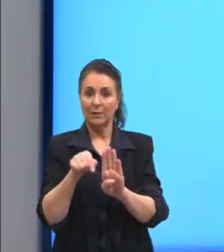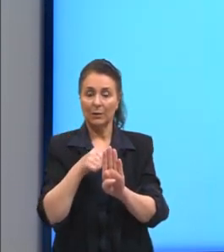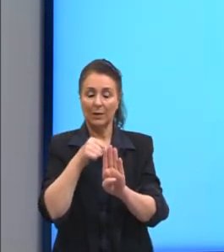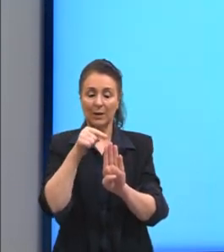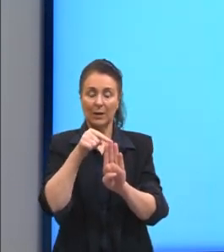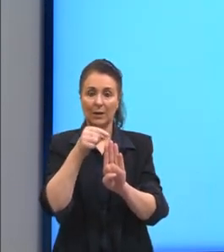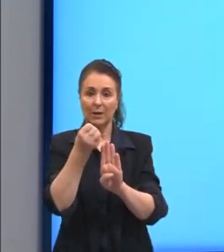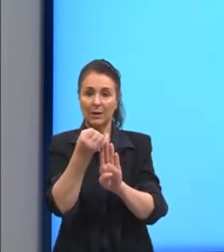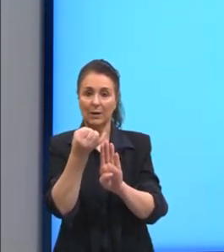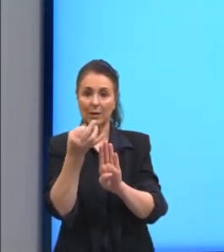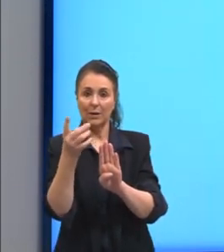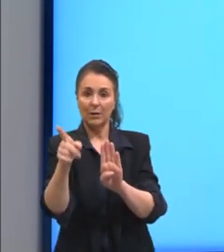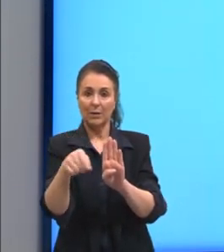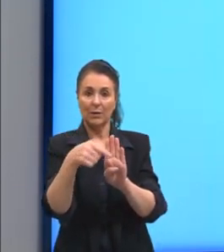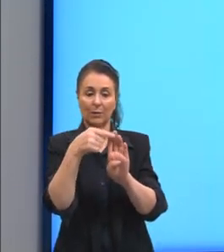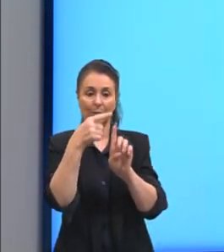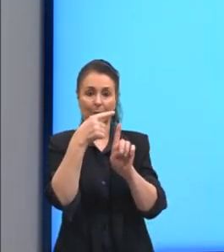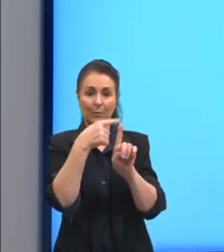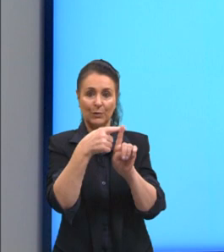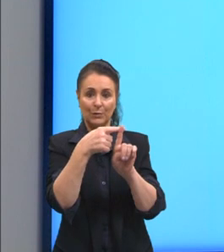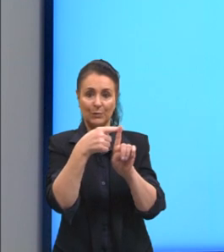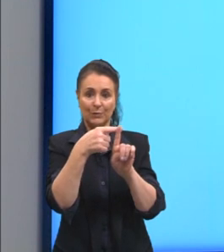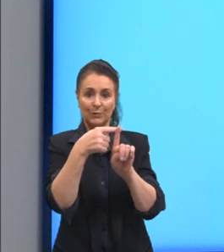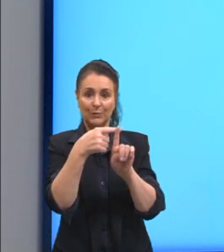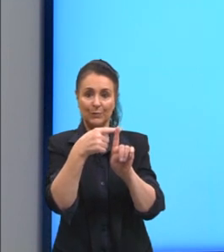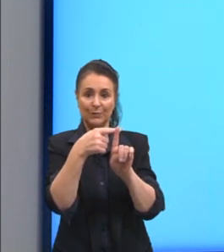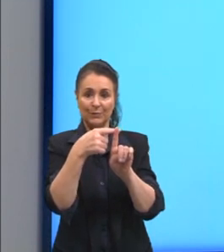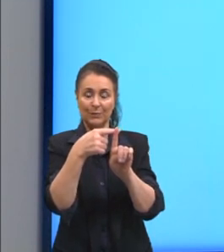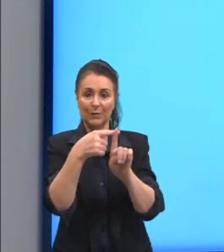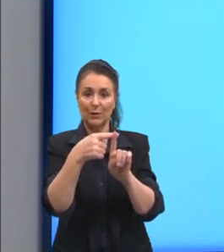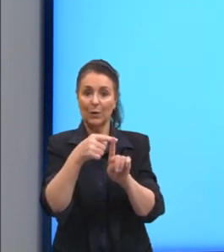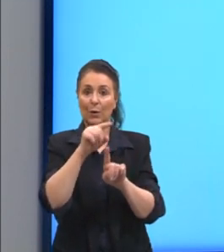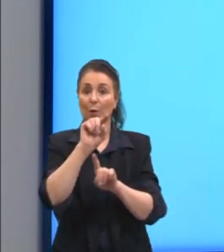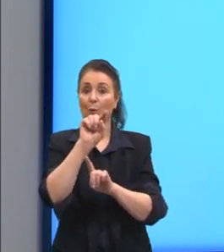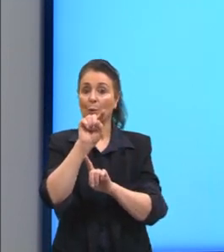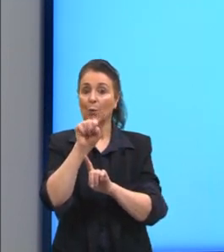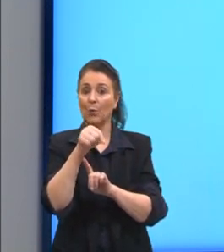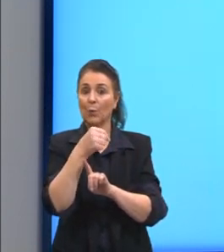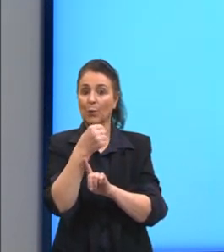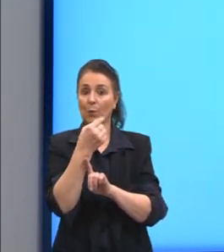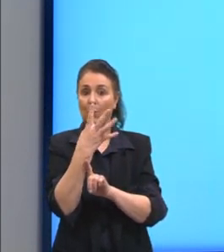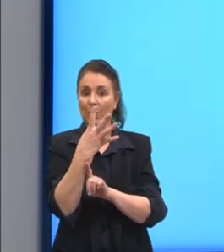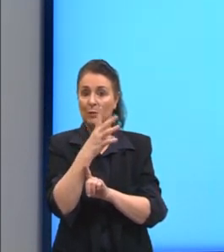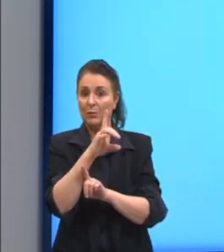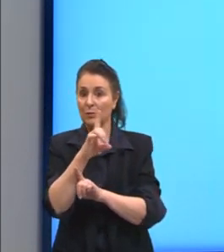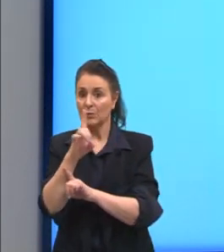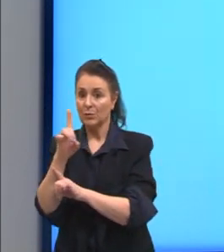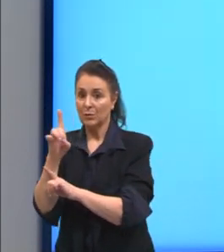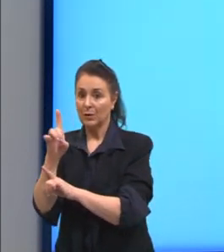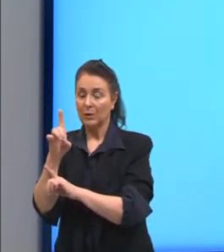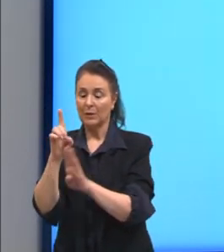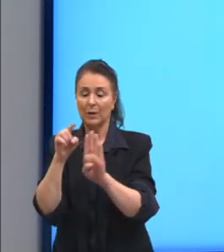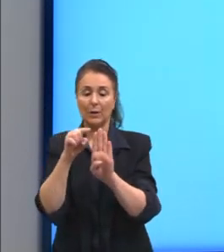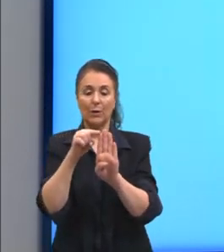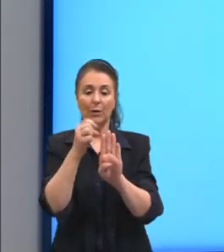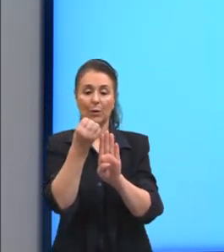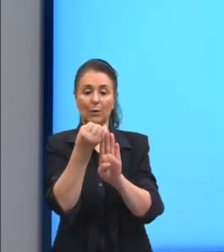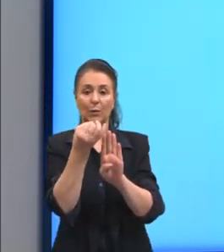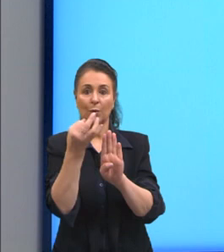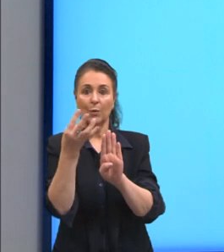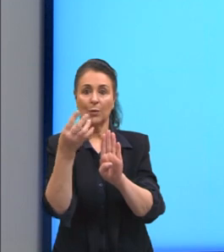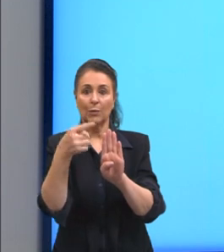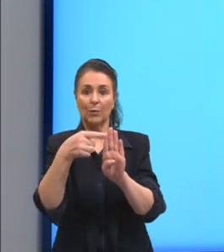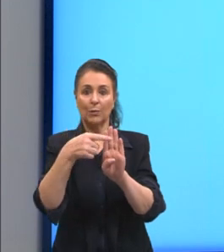ficaria positivo. Aqui eu andei 4 casas para a direita, então meu expoente fica